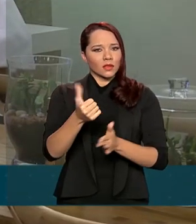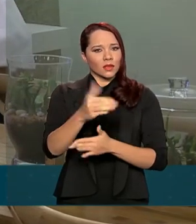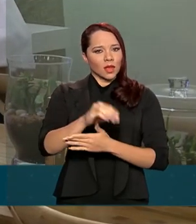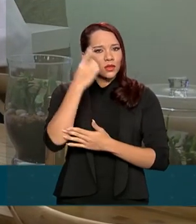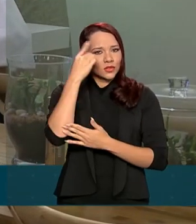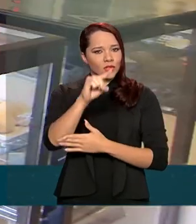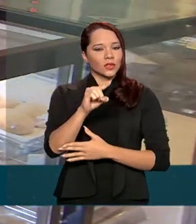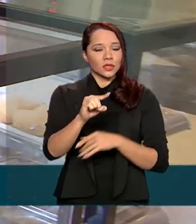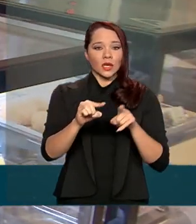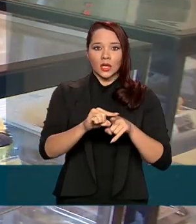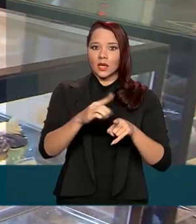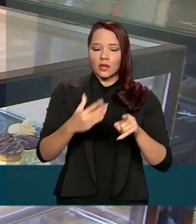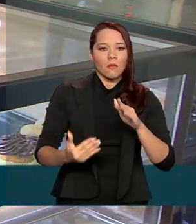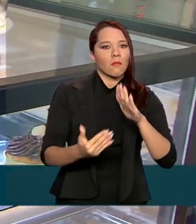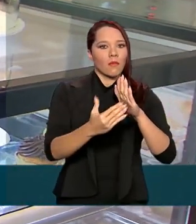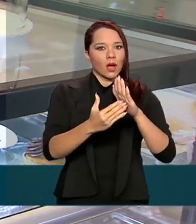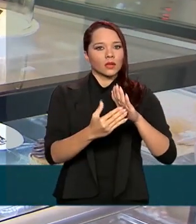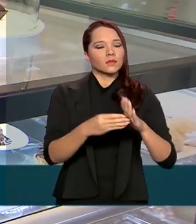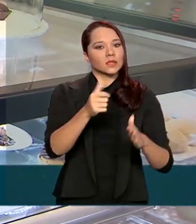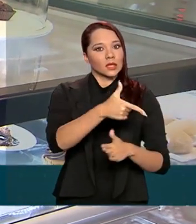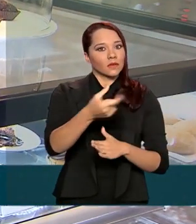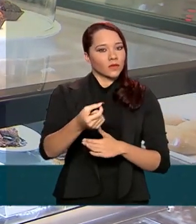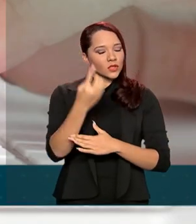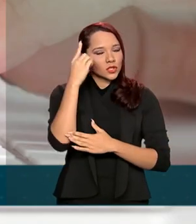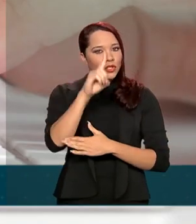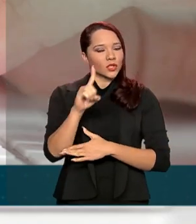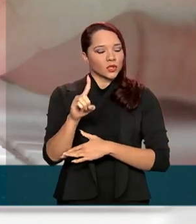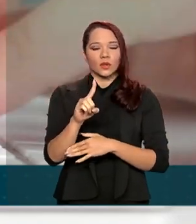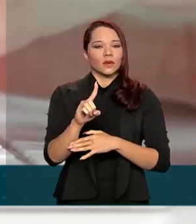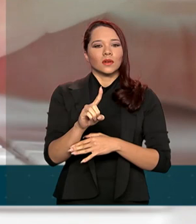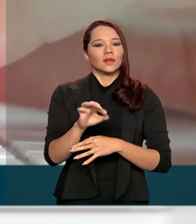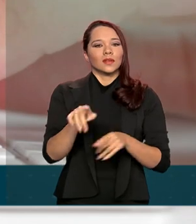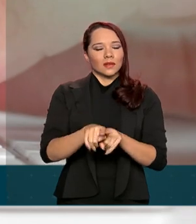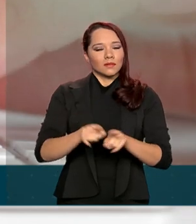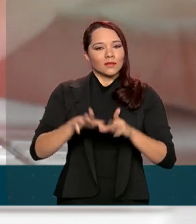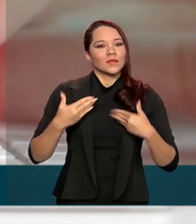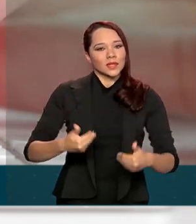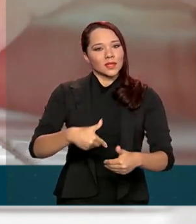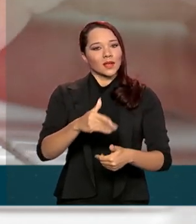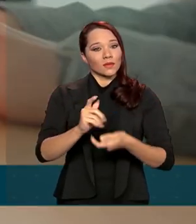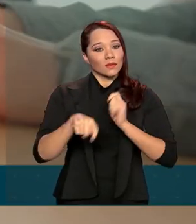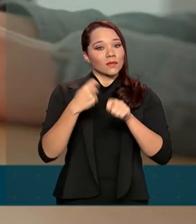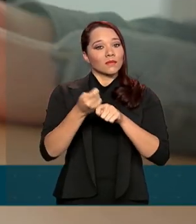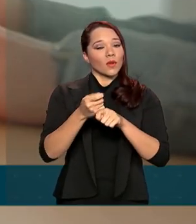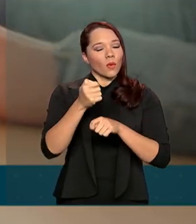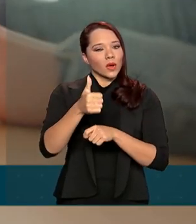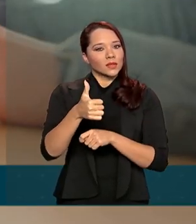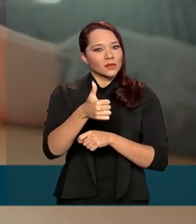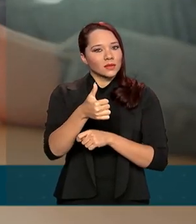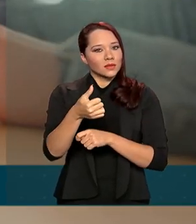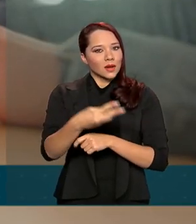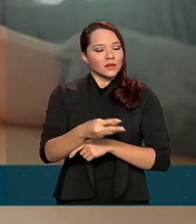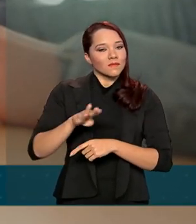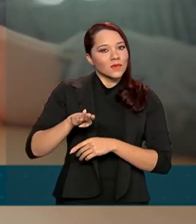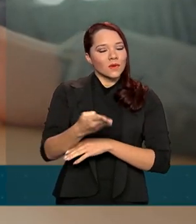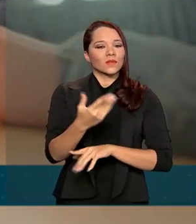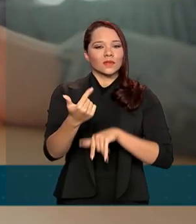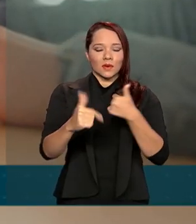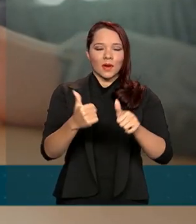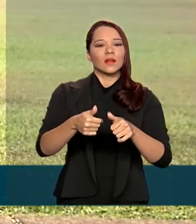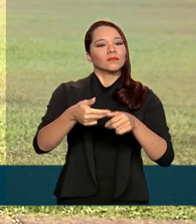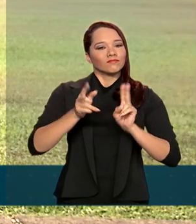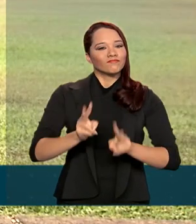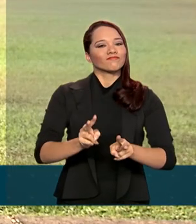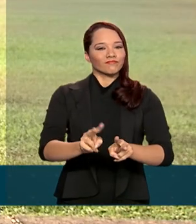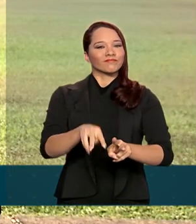dias e que não excedam o limite dos 120 dias totais. Segundo o Ministério da Economia, quase 13 milhões de empregos foram preservados